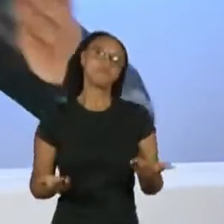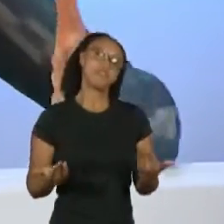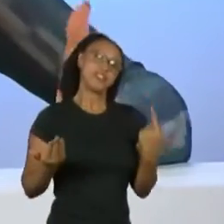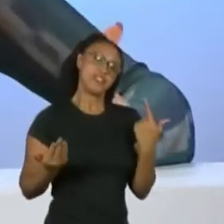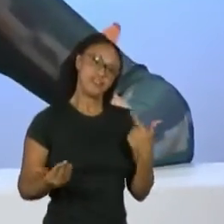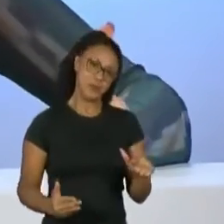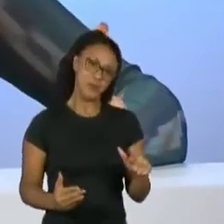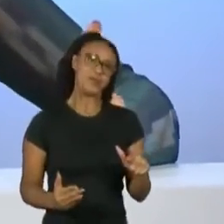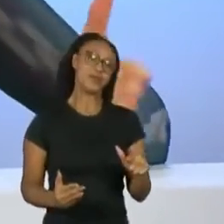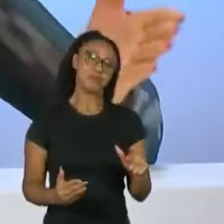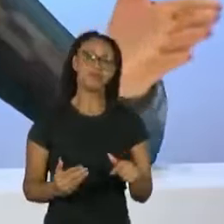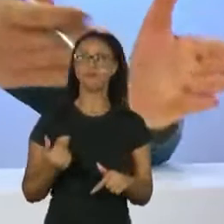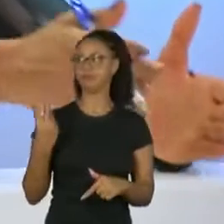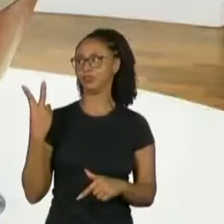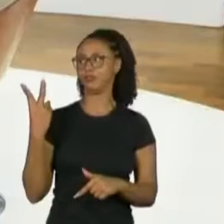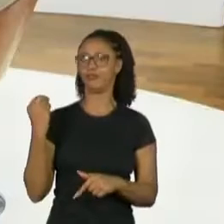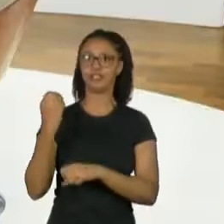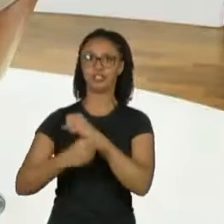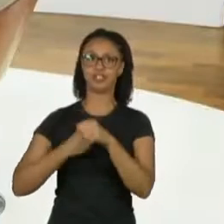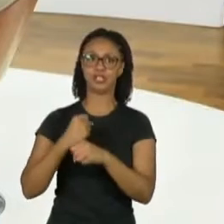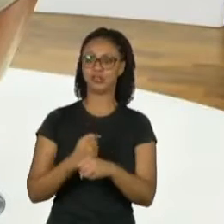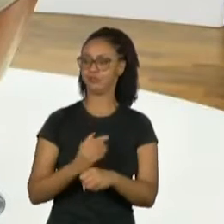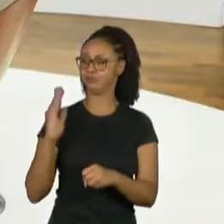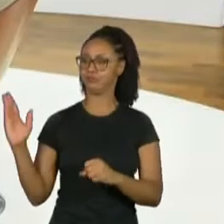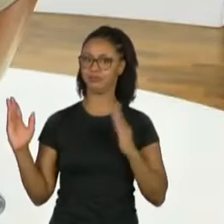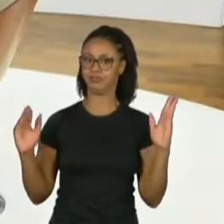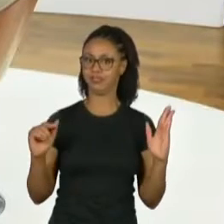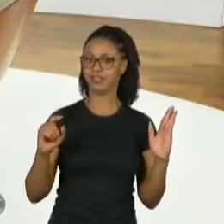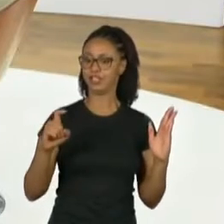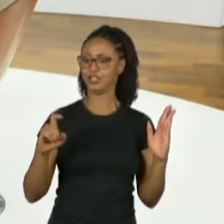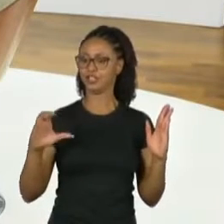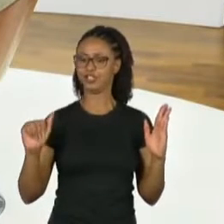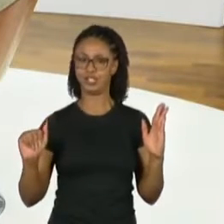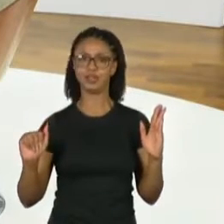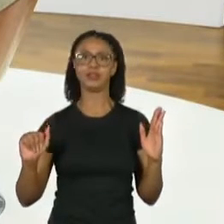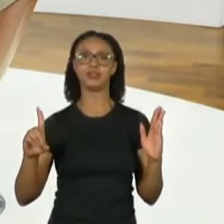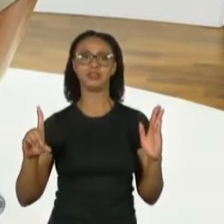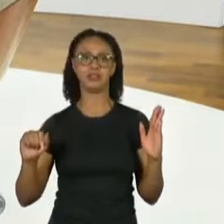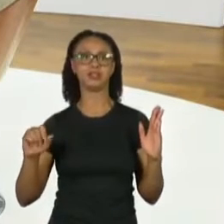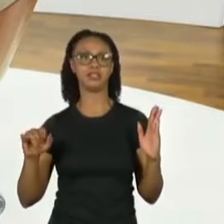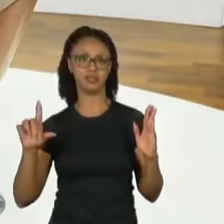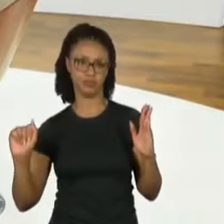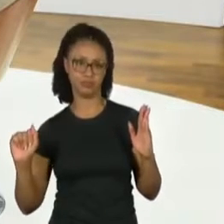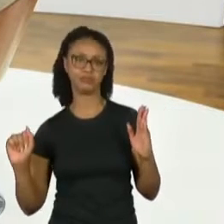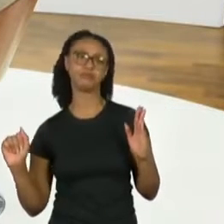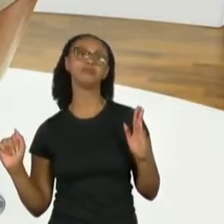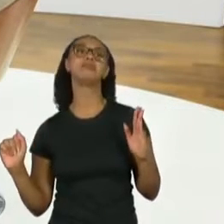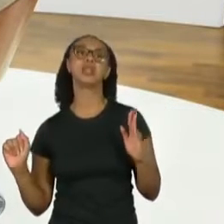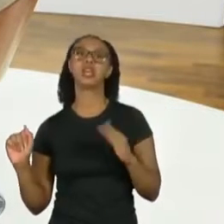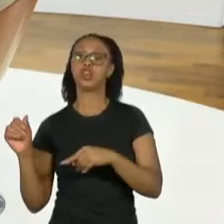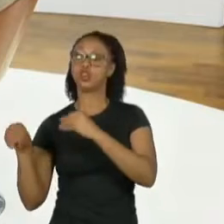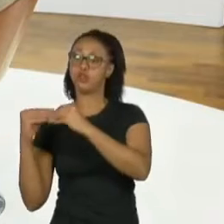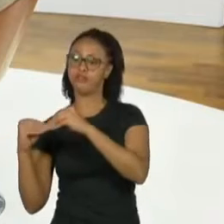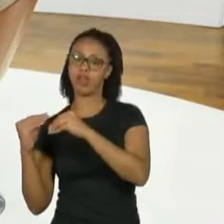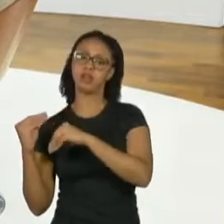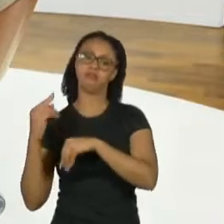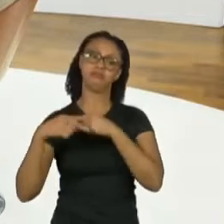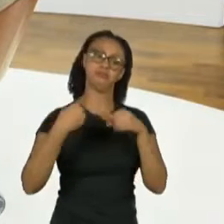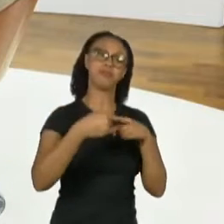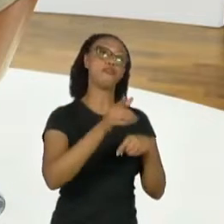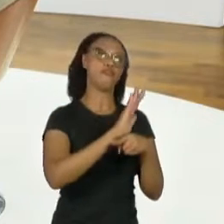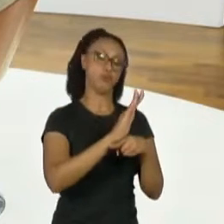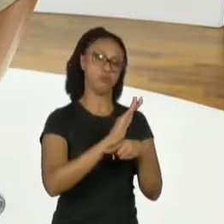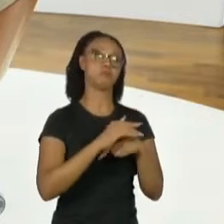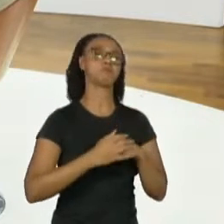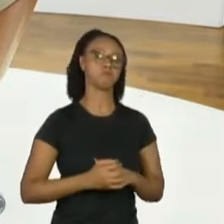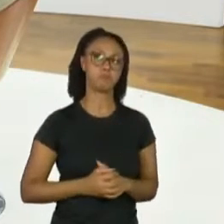gente tem distância de 20 anos, né? De Chica da Silva do filme, para Chica da Silva da novela, são 20 anos. Sim, sim. De Corpo a Corpo,